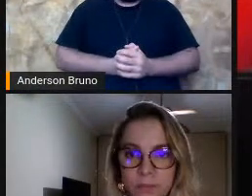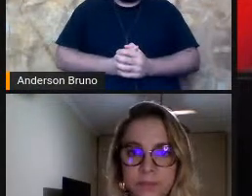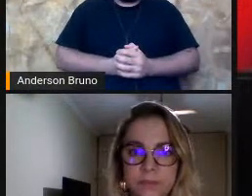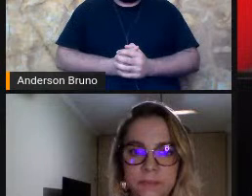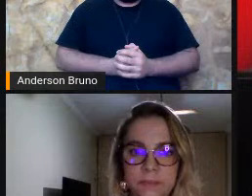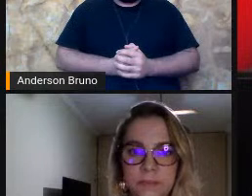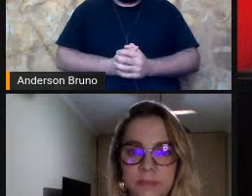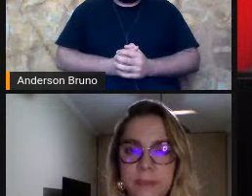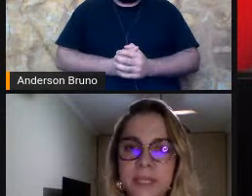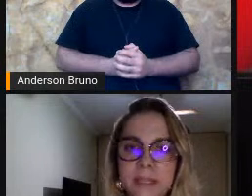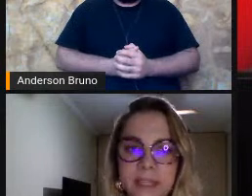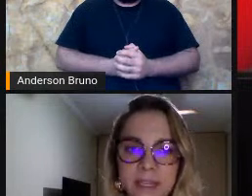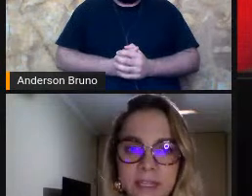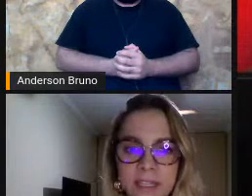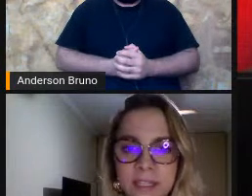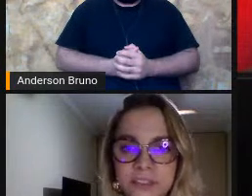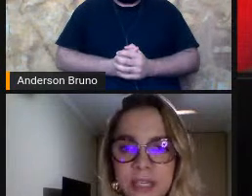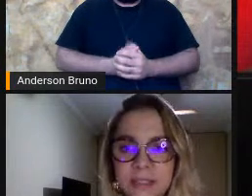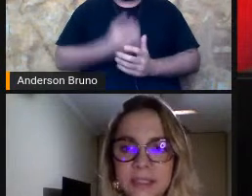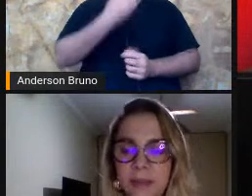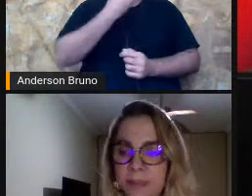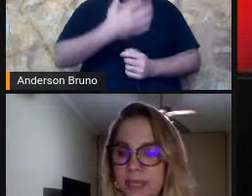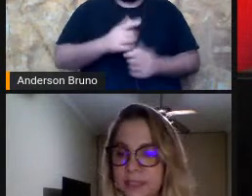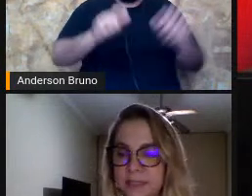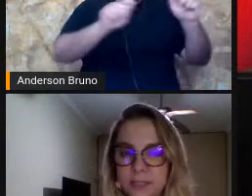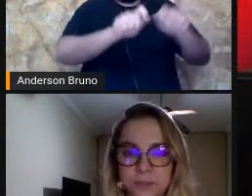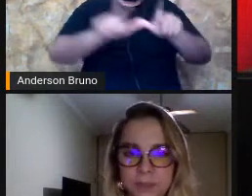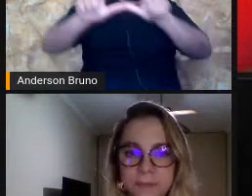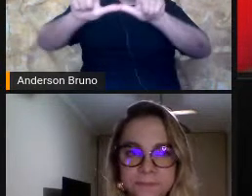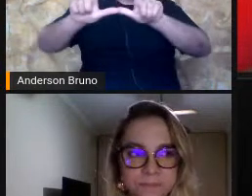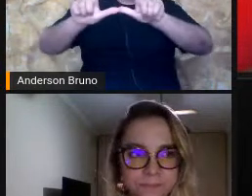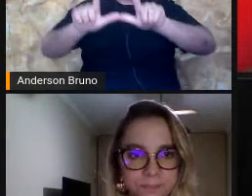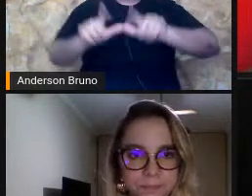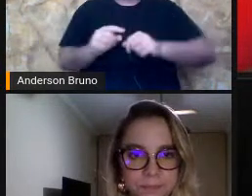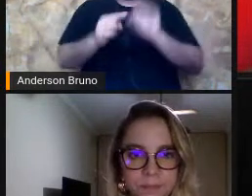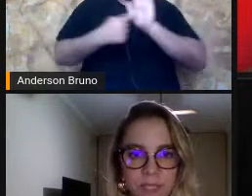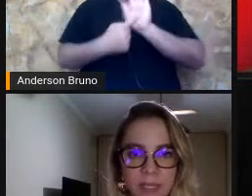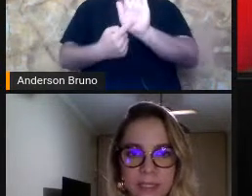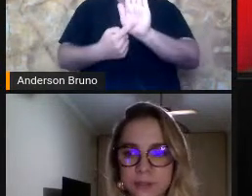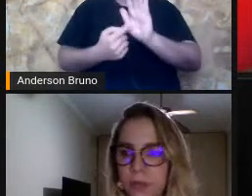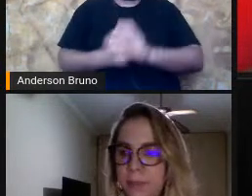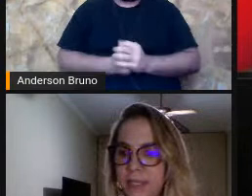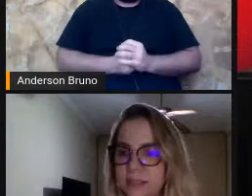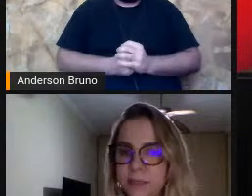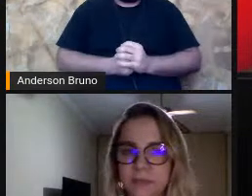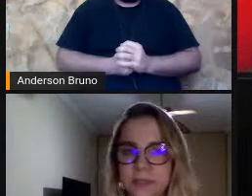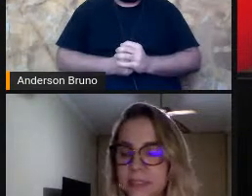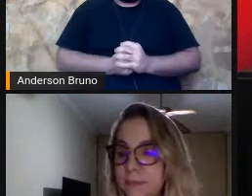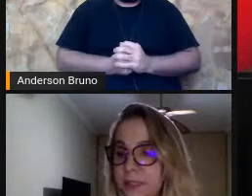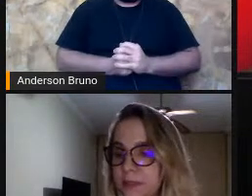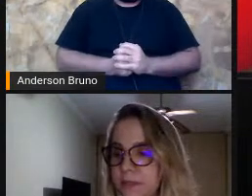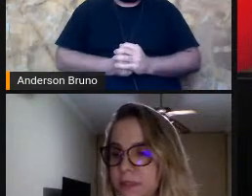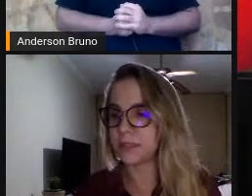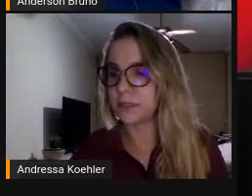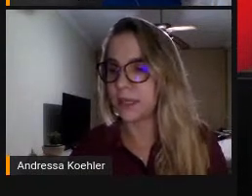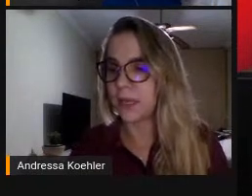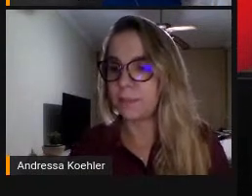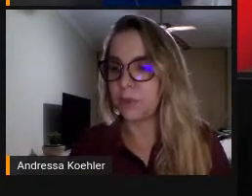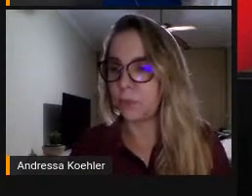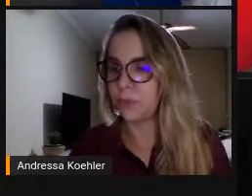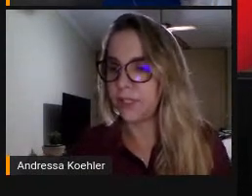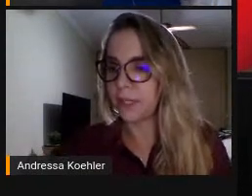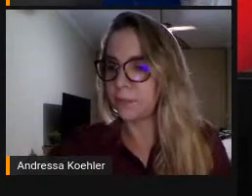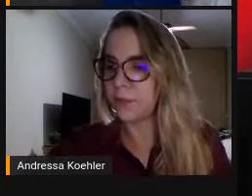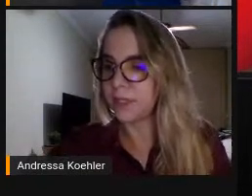Bom, na minha tela aqui, já está aparecendo, né? Caso não apareça para vocês, peço que vocês